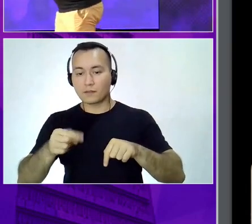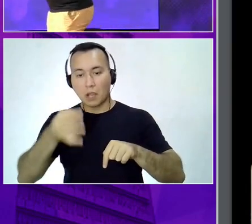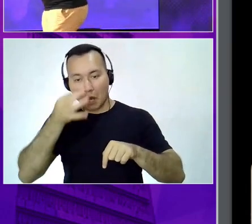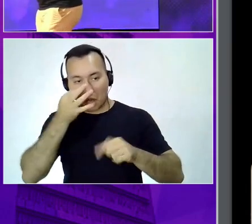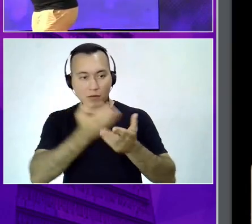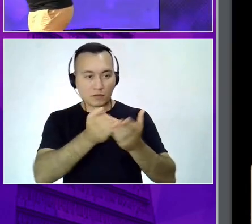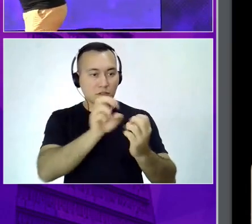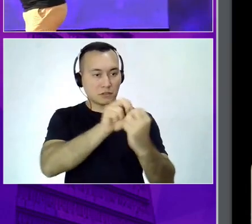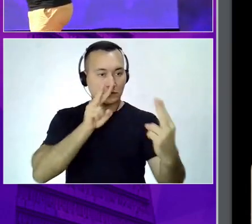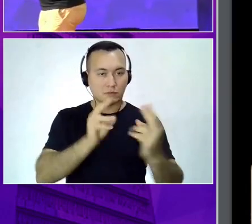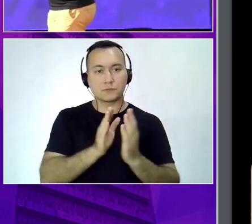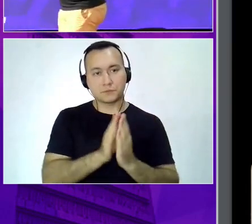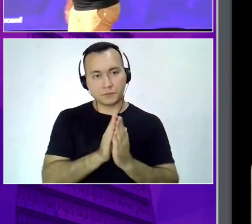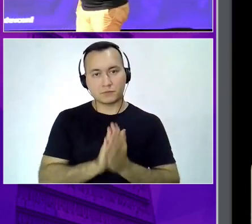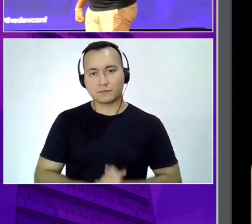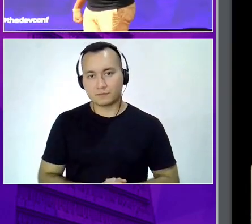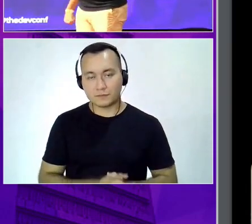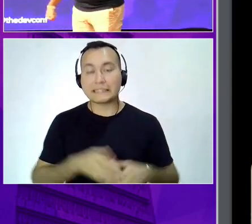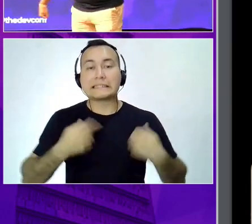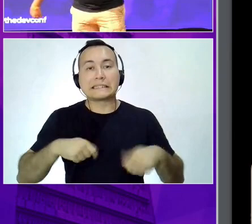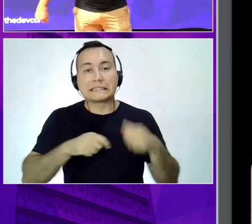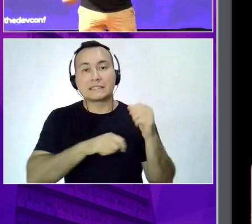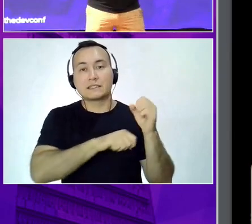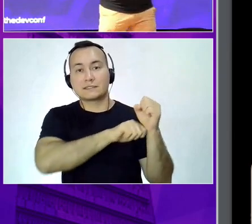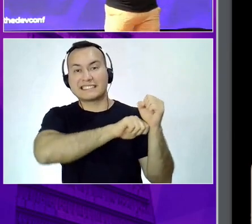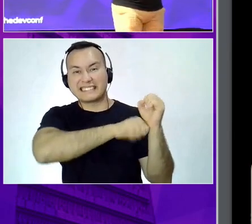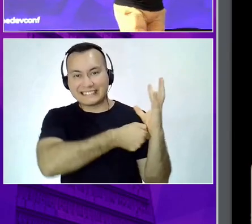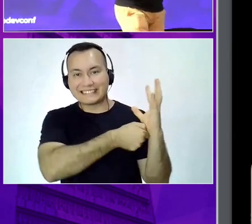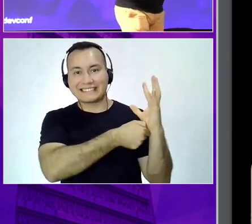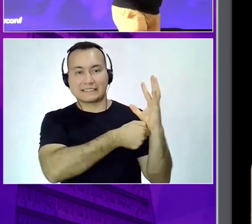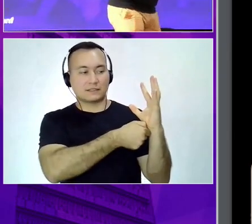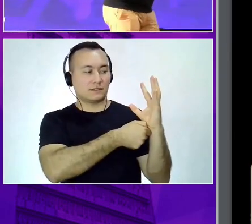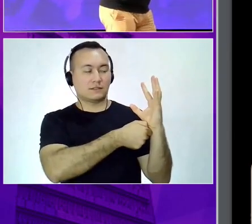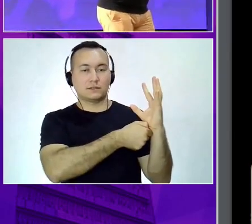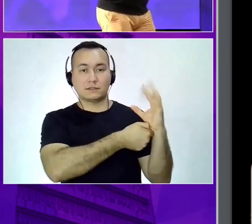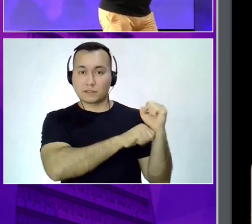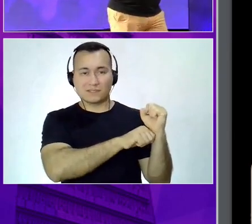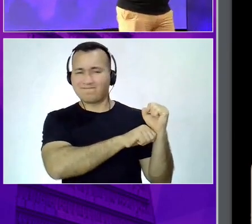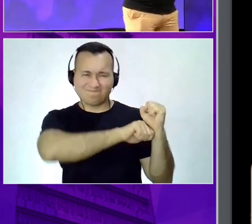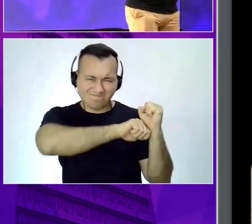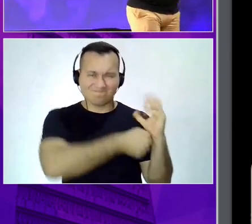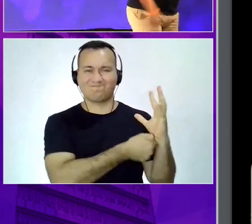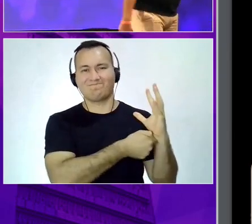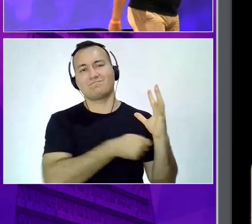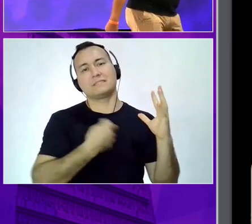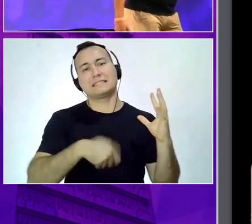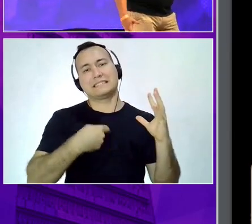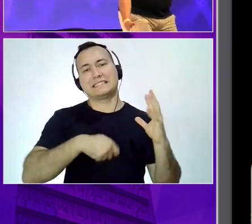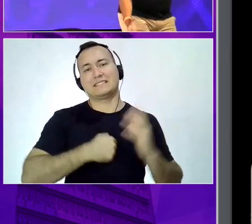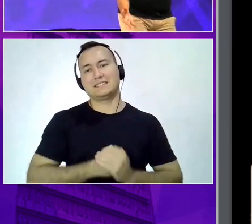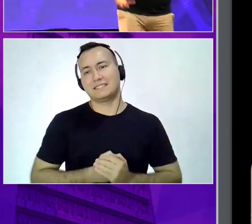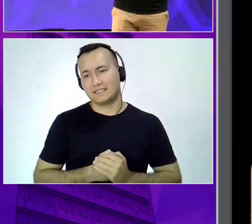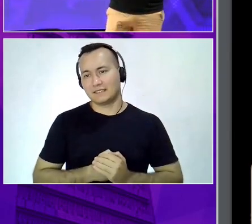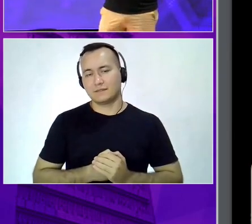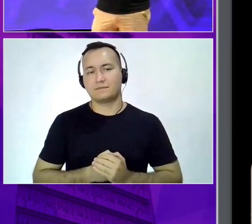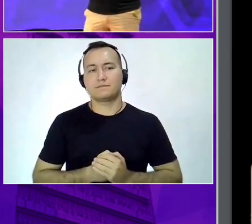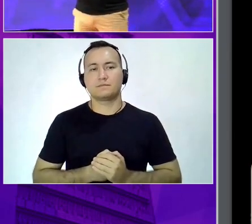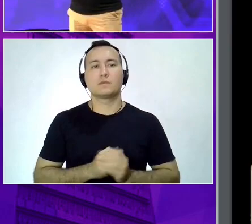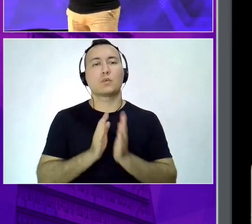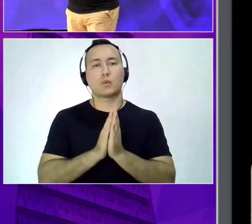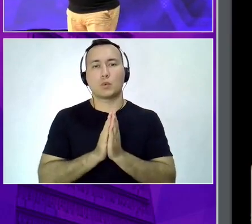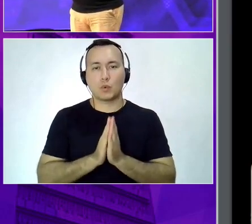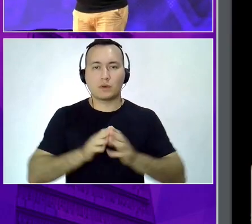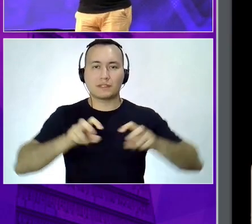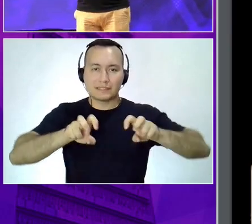para a gente começar a destravar esse cadeado do respeito para a gente começar a lidar melhor com o encontro com os opostos. Então, quero todo mundo de pé,